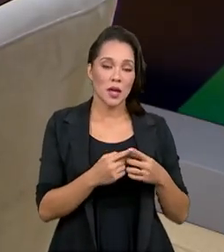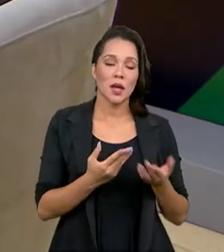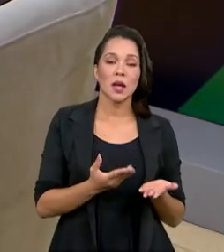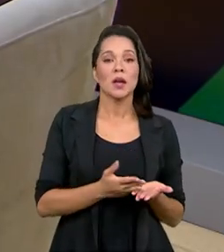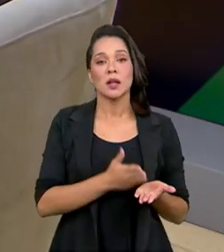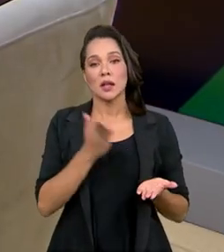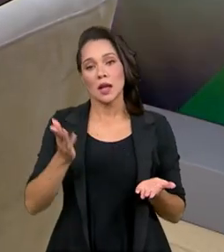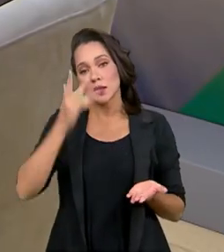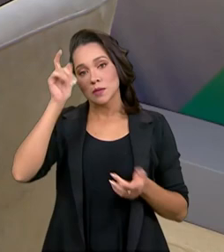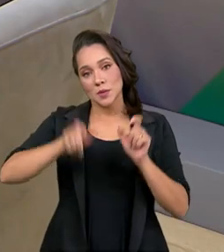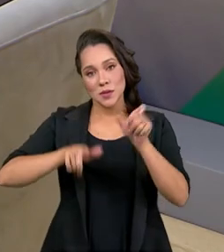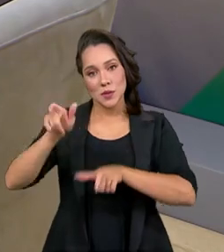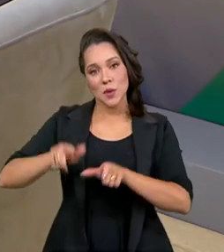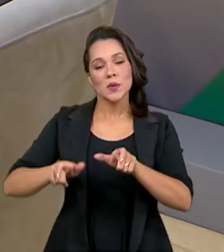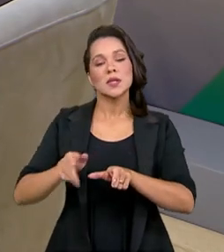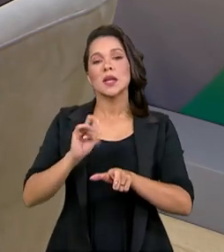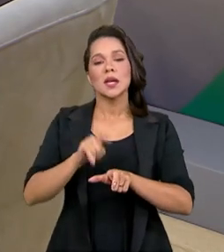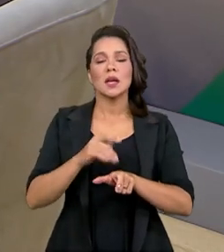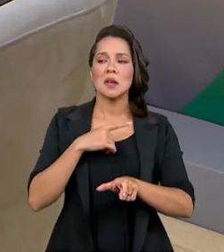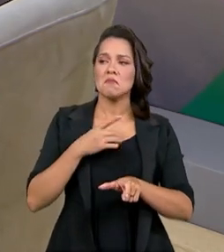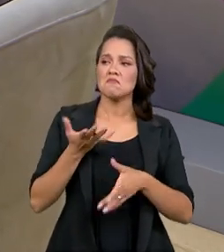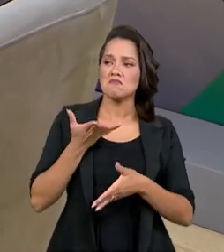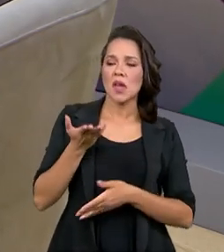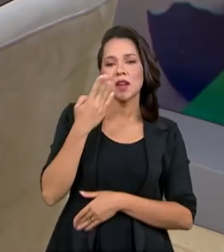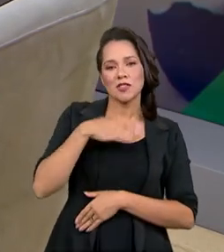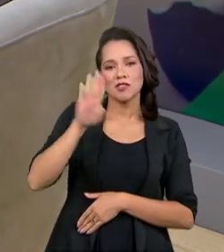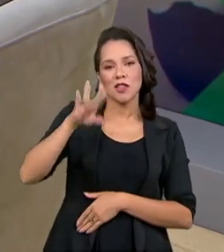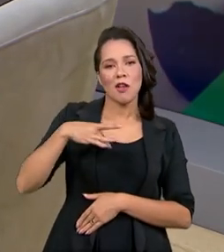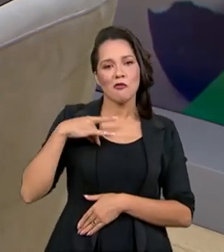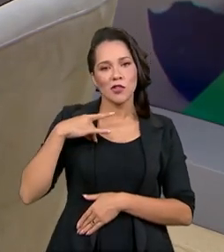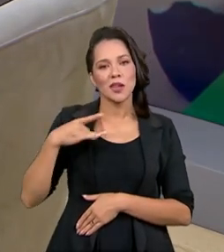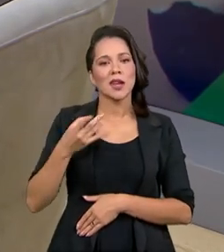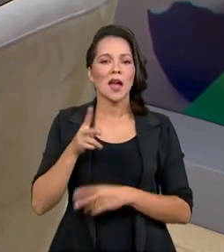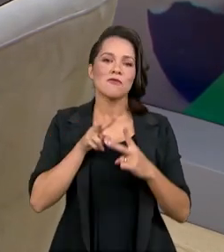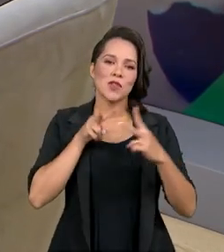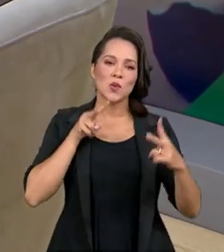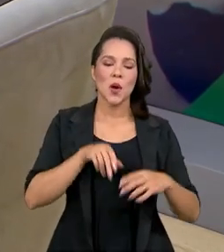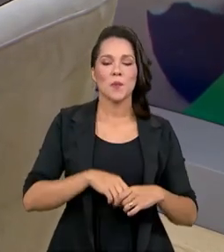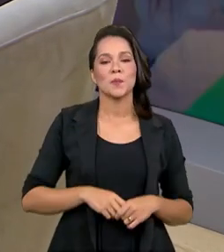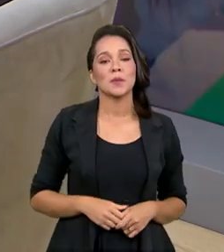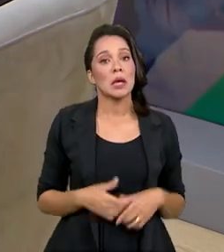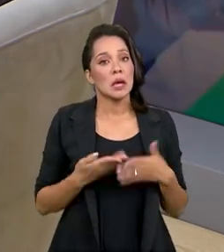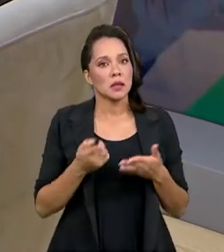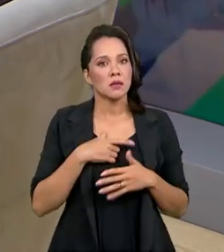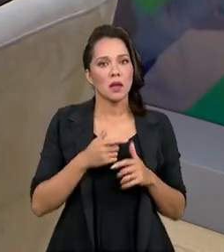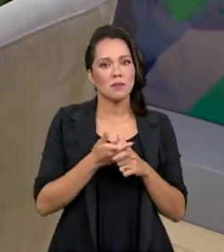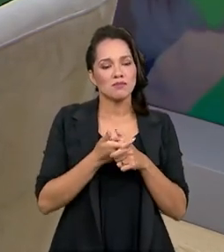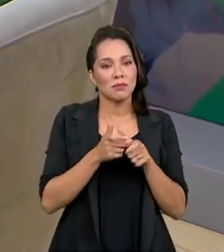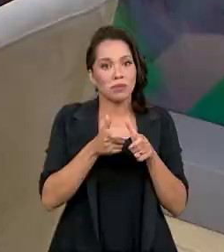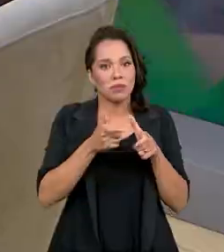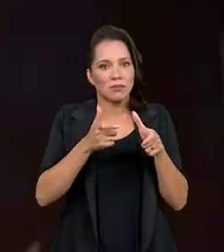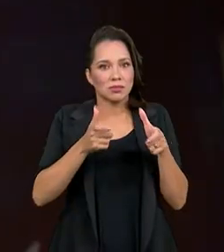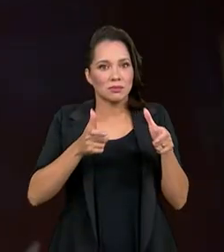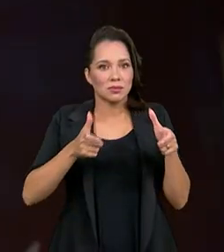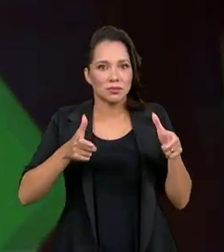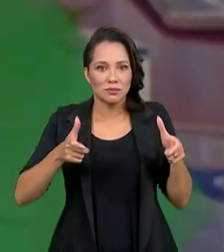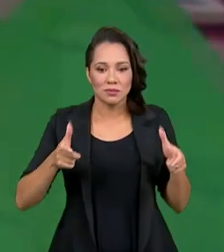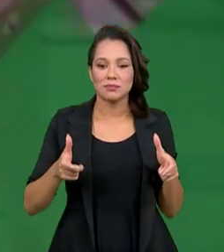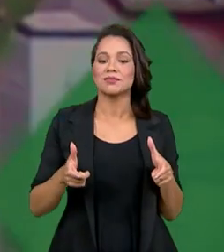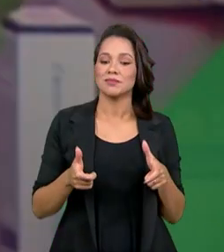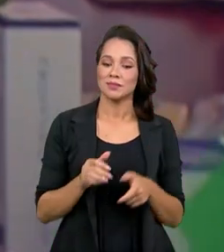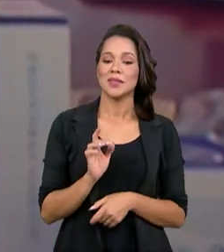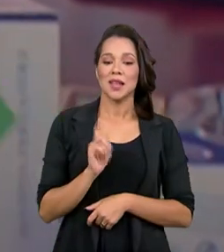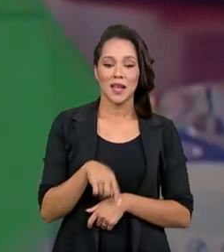dos indivíduos em se habilitarem a voluntariar nessa modalidade. Então, tem crescido bastante. É um grande